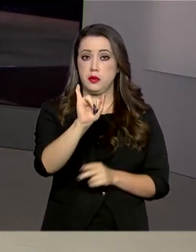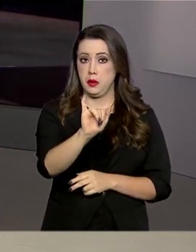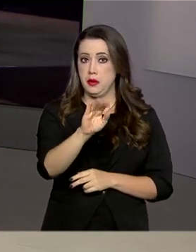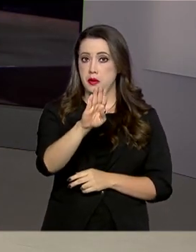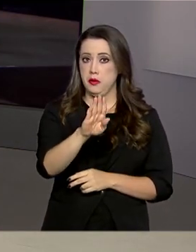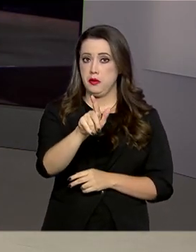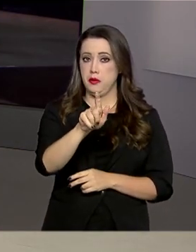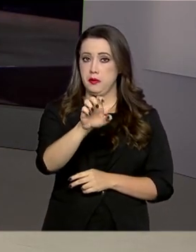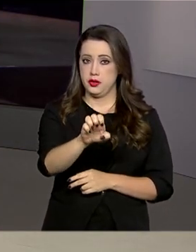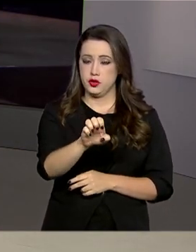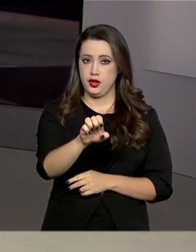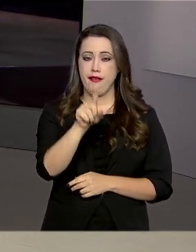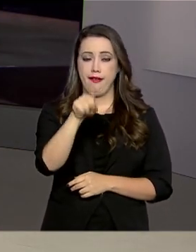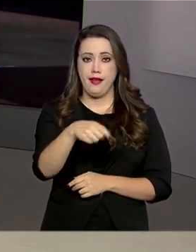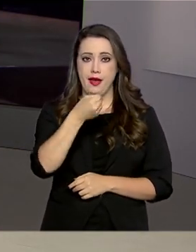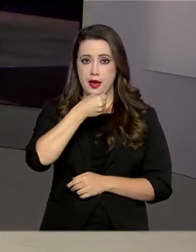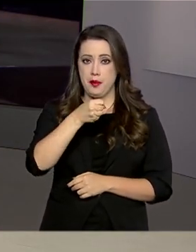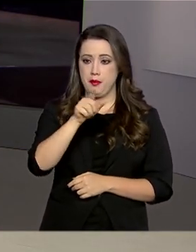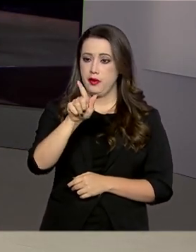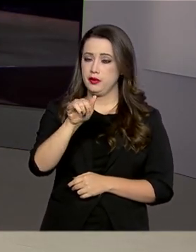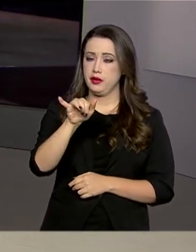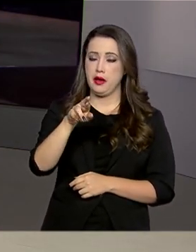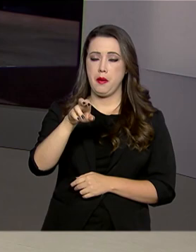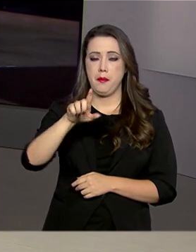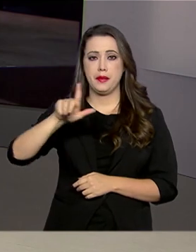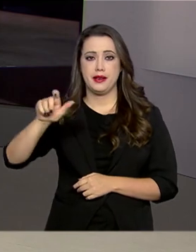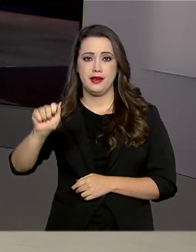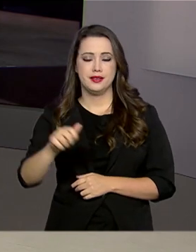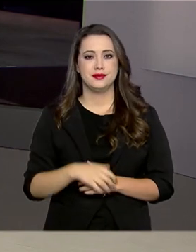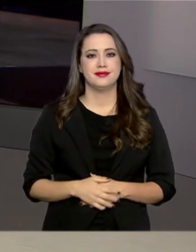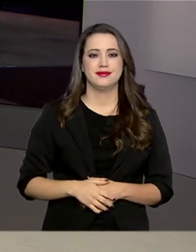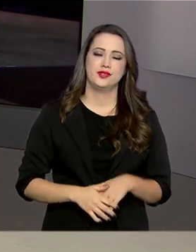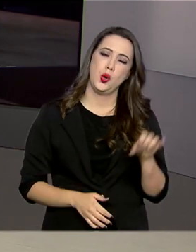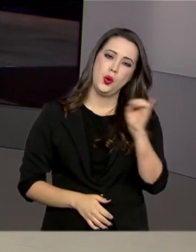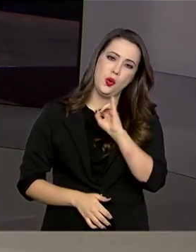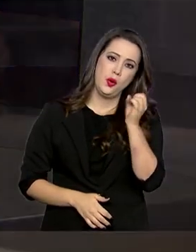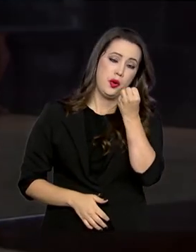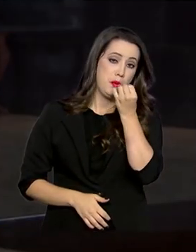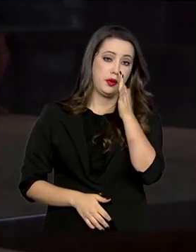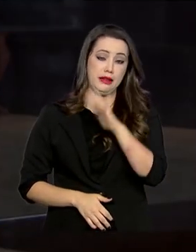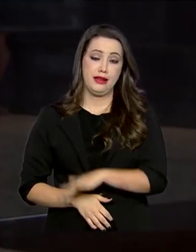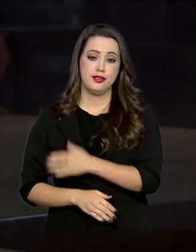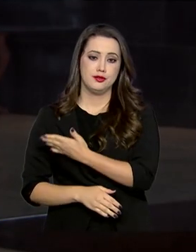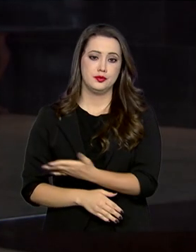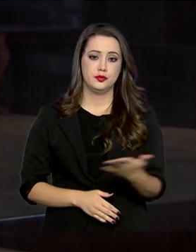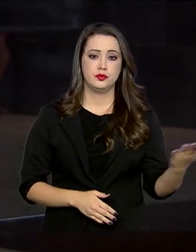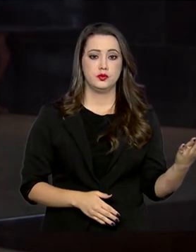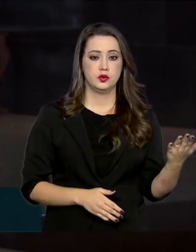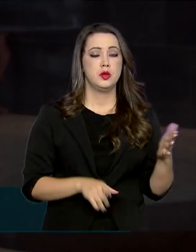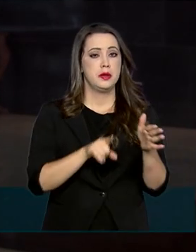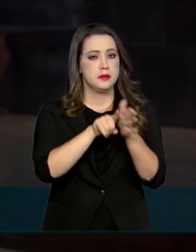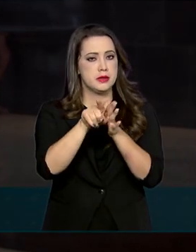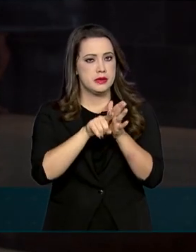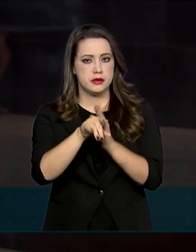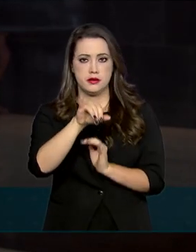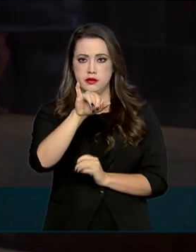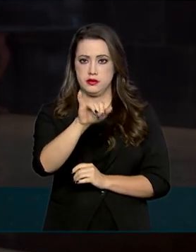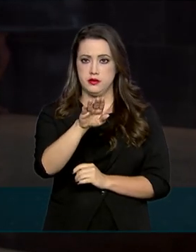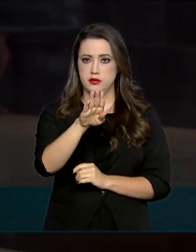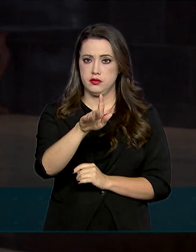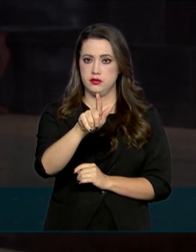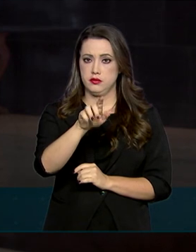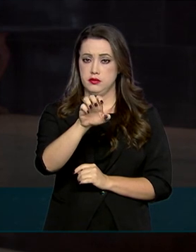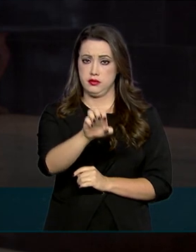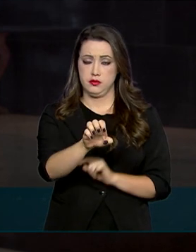Gabi. Boa tarde para você. Olá, Roberto. Boa tarde. Uma boa tarde a todos. Olha, os dados do Instituto Brasileiro